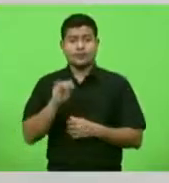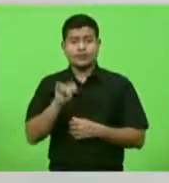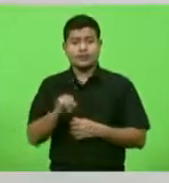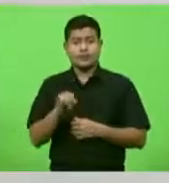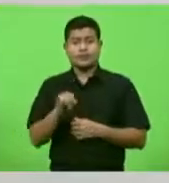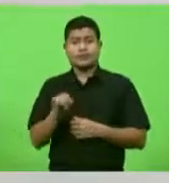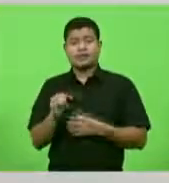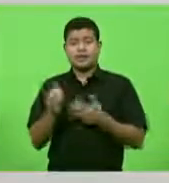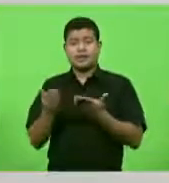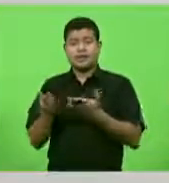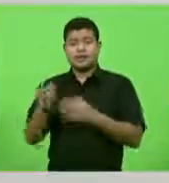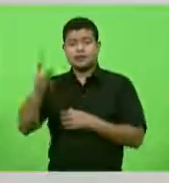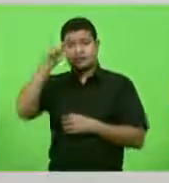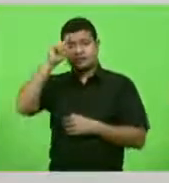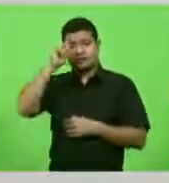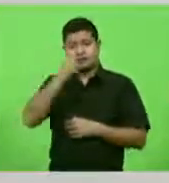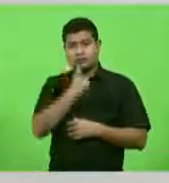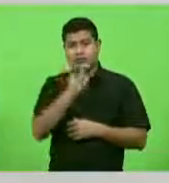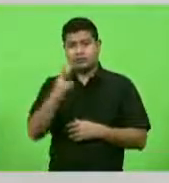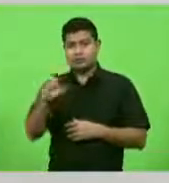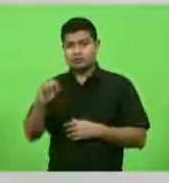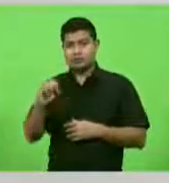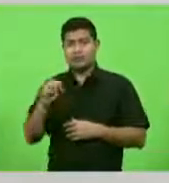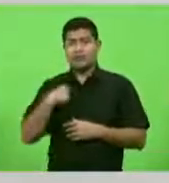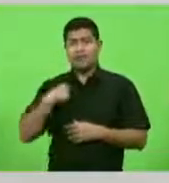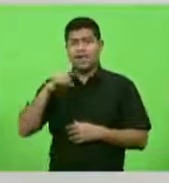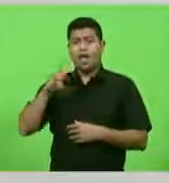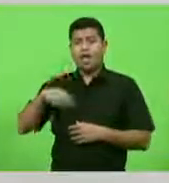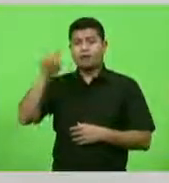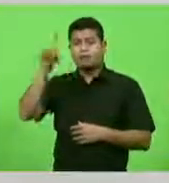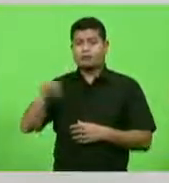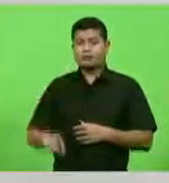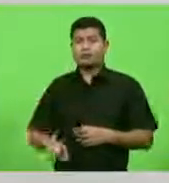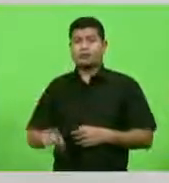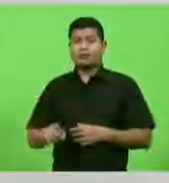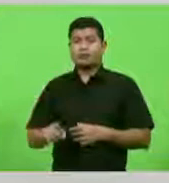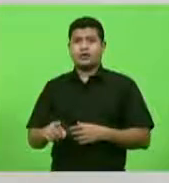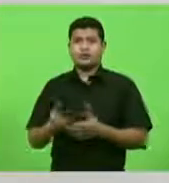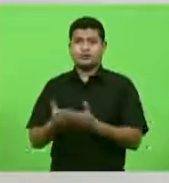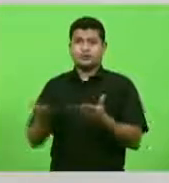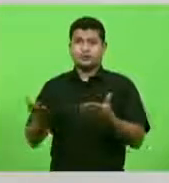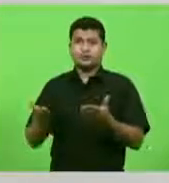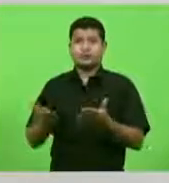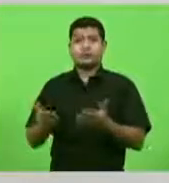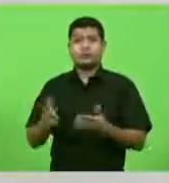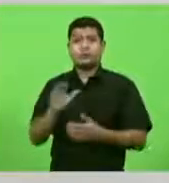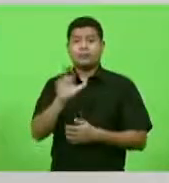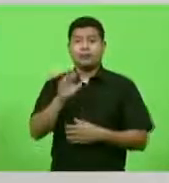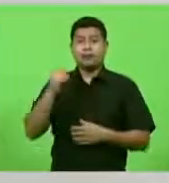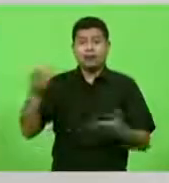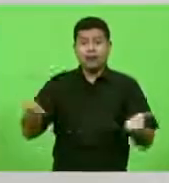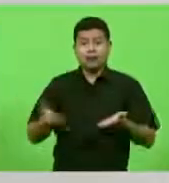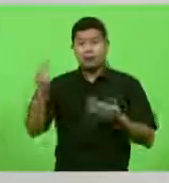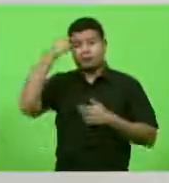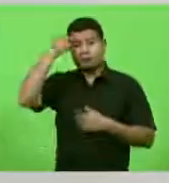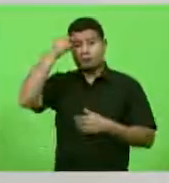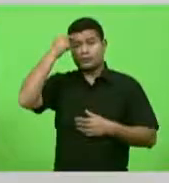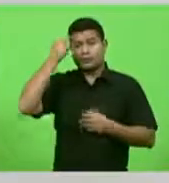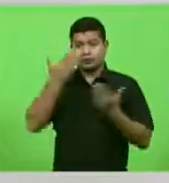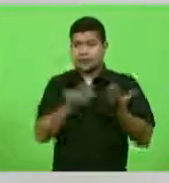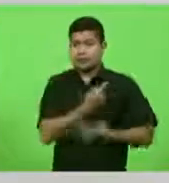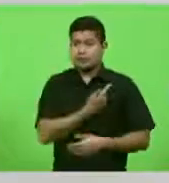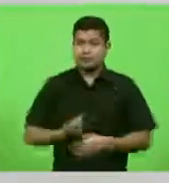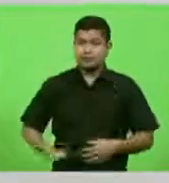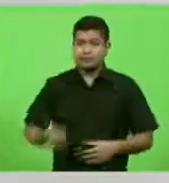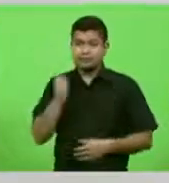120 dias, aí é um direito, acredito eu, tudo mais, de montar a sua equipe e tudo mais. Mas eu penso que, nessa hora, a governadora presta